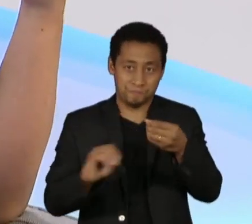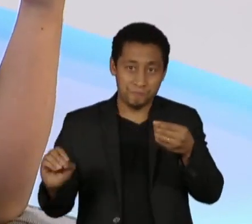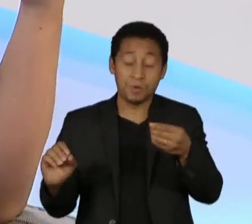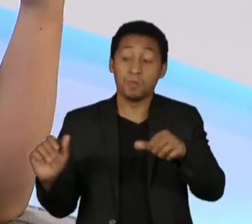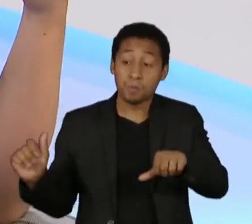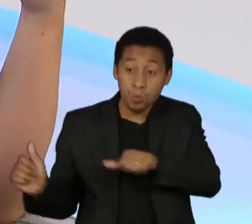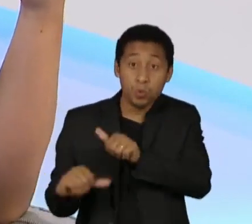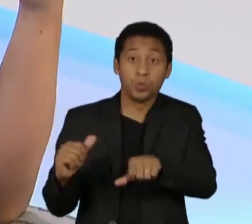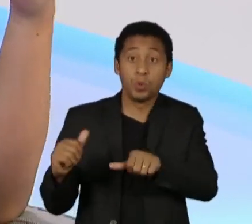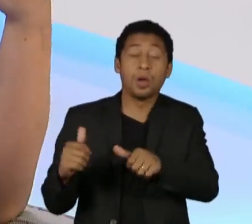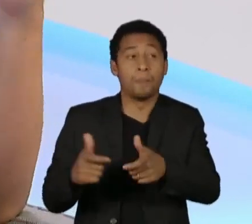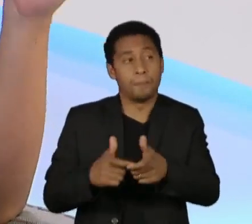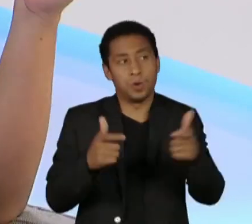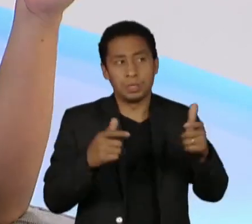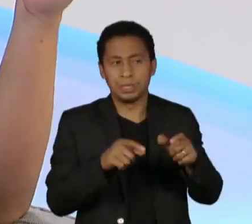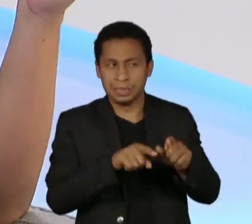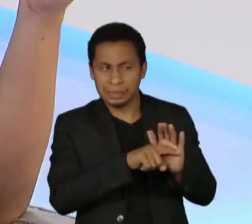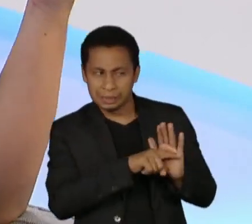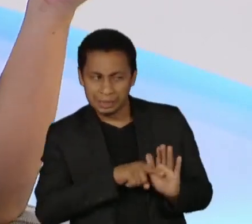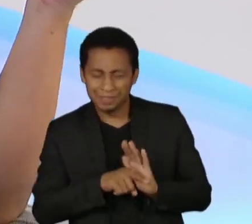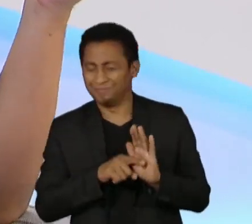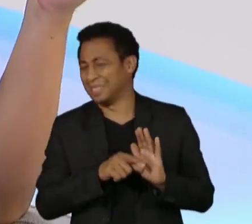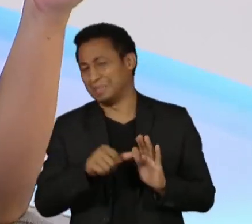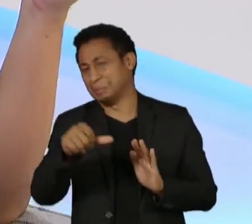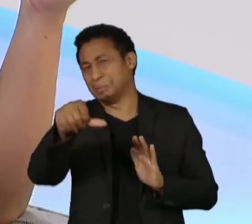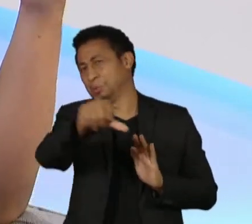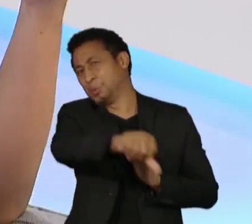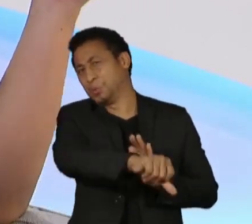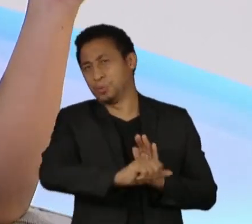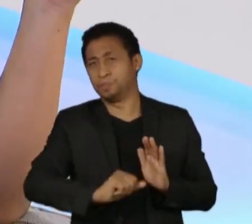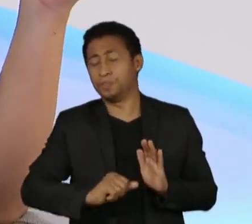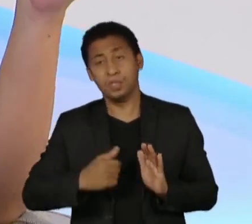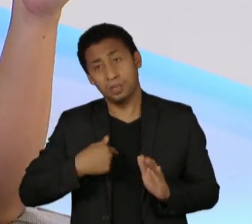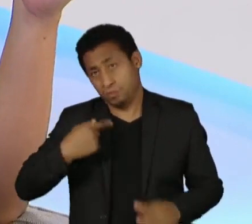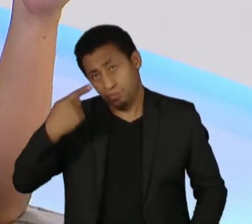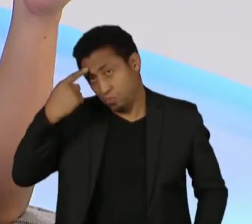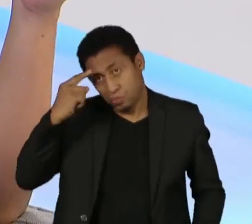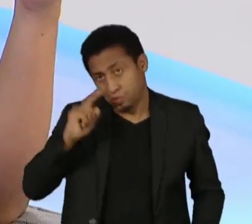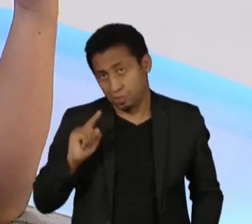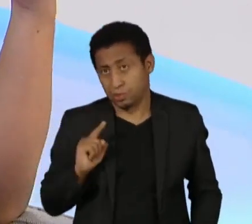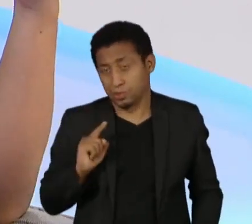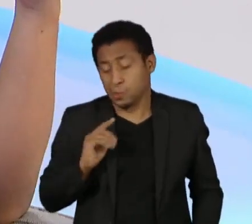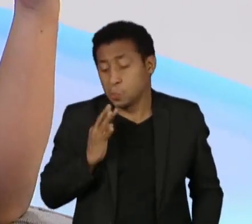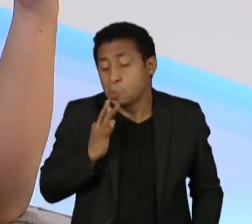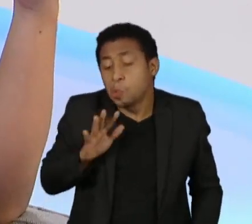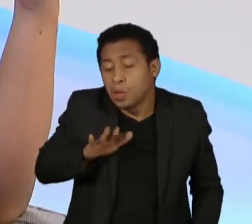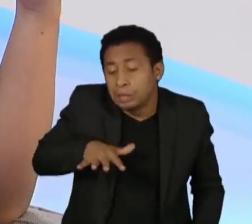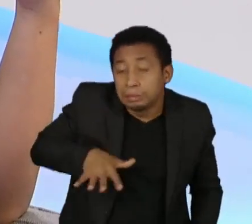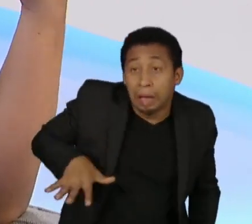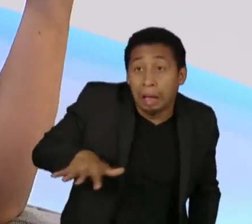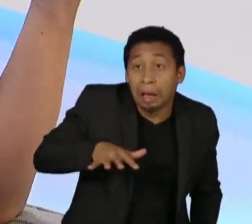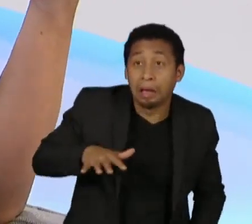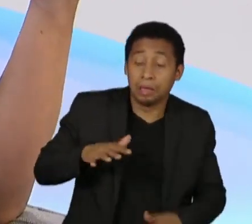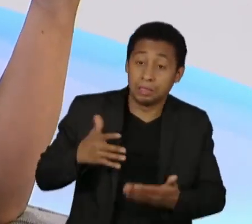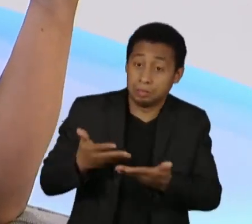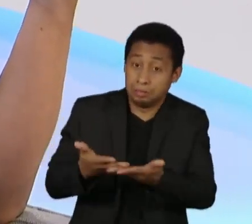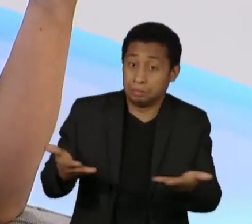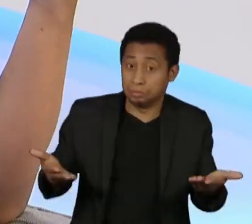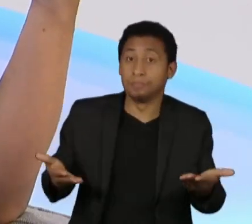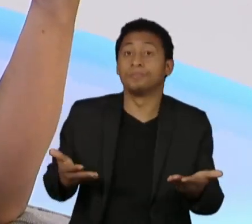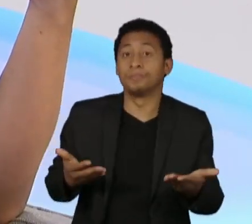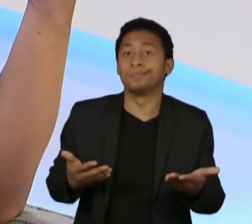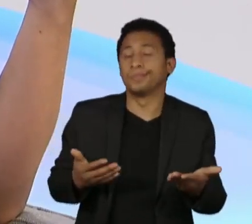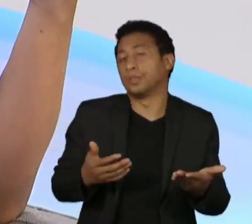que ficou pior, entendeu? Eu, sinceramente, não sei julgar se ficou pior, entendeu? Eu não tenho expertise para te dizer. Mas o meu